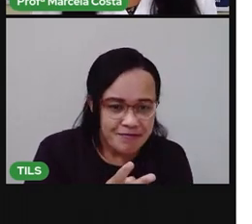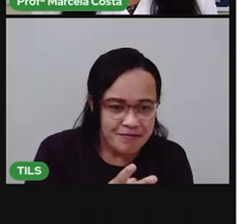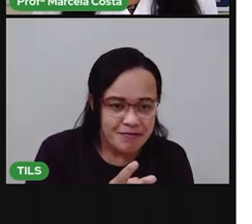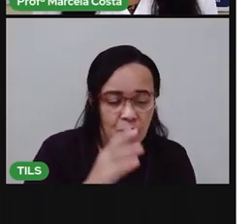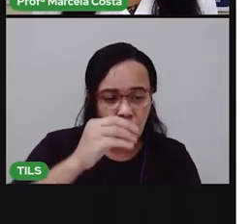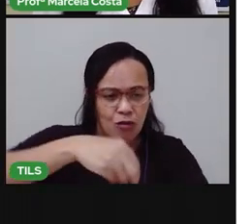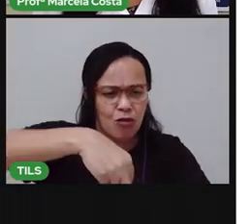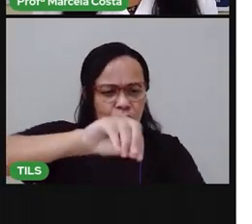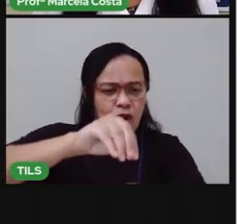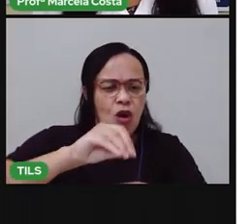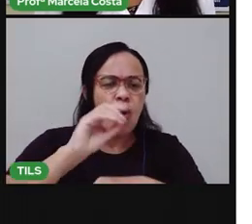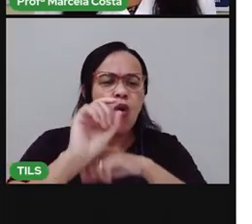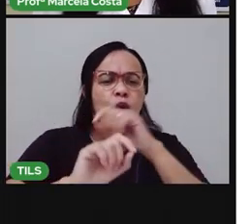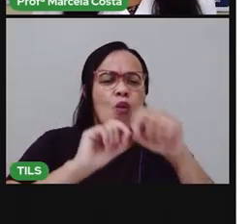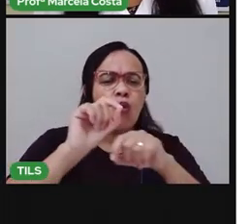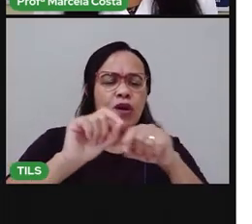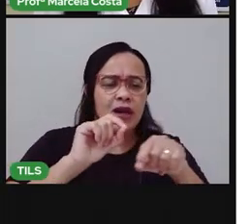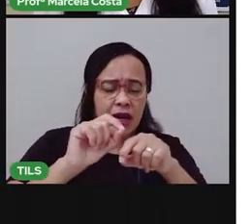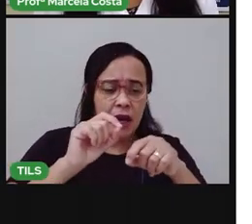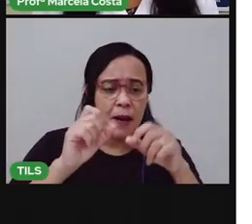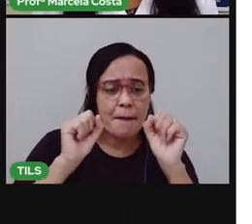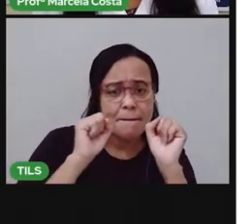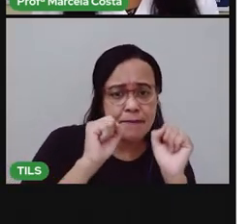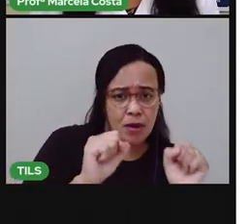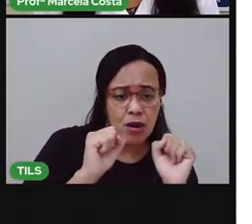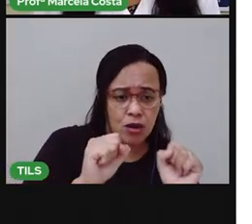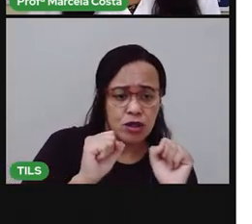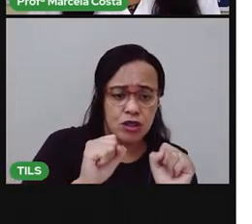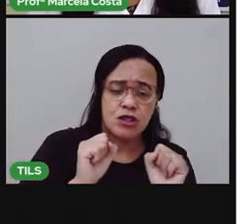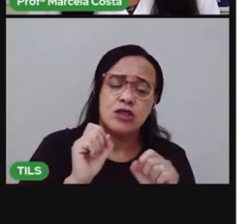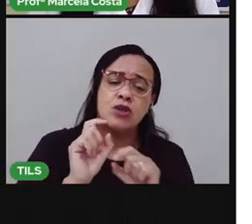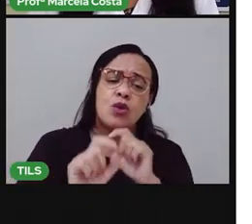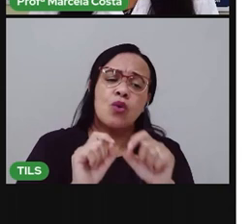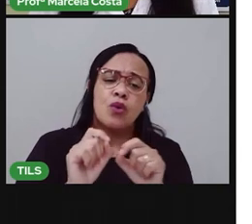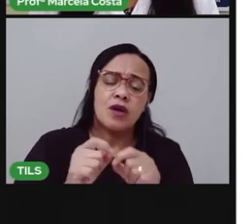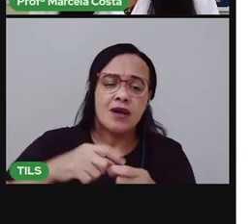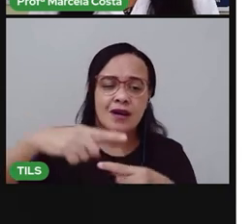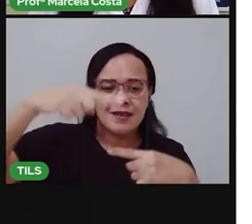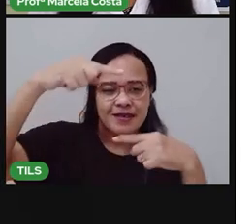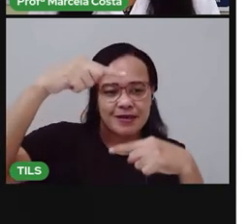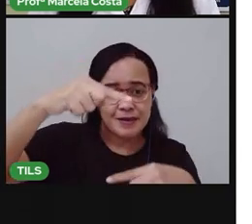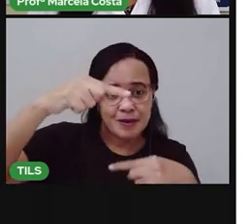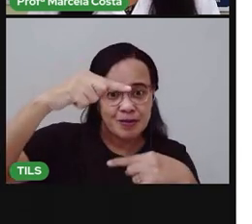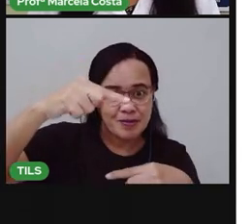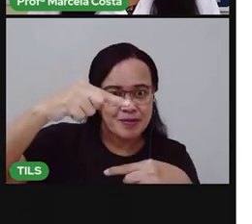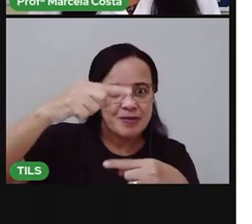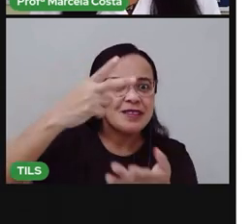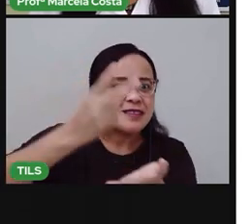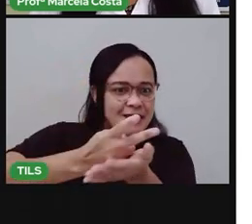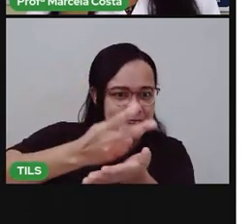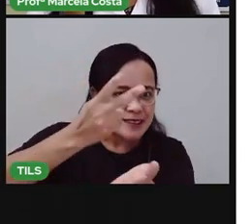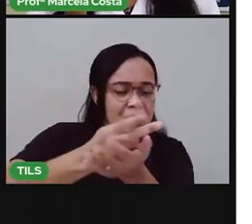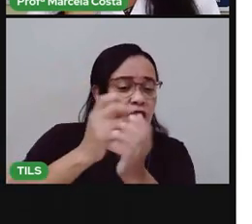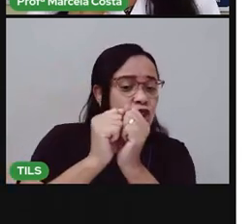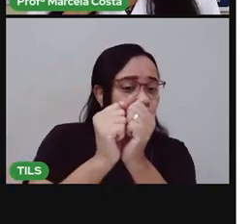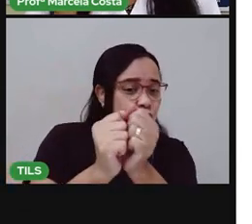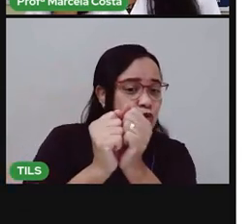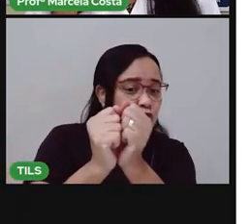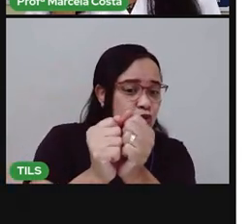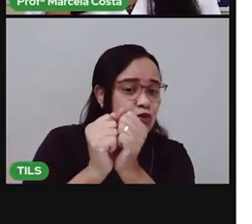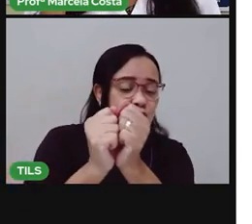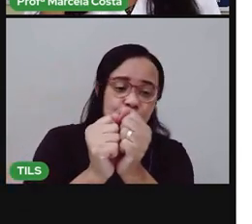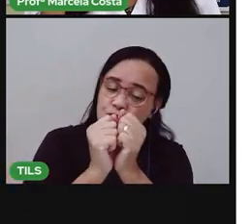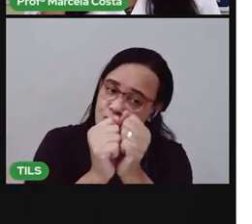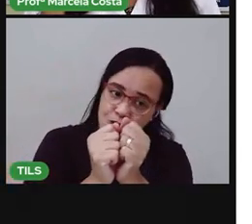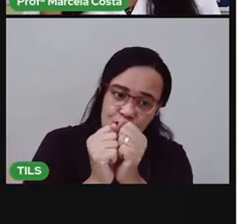pode fazer, que vai te ajudar, é adotar uma garrafinha de água, tá? Por exemplo, se